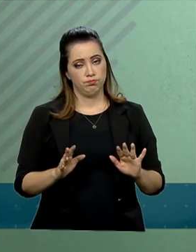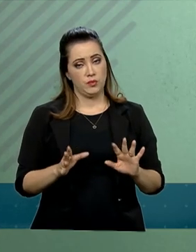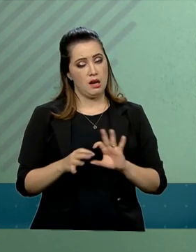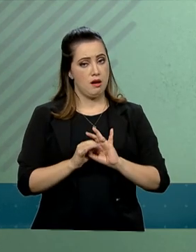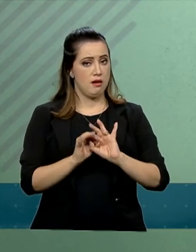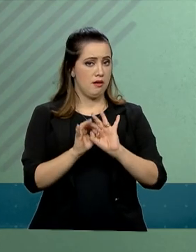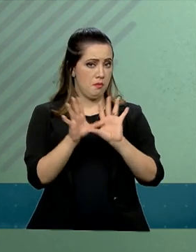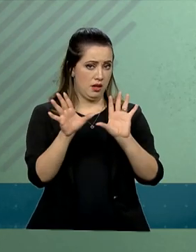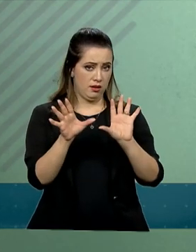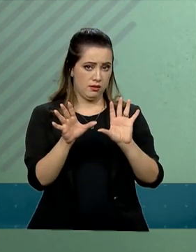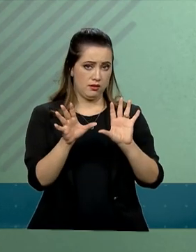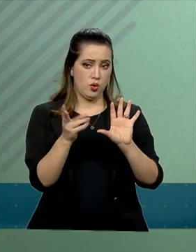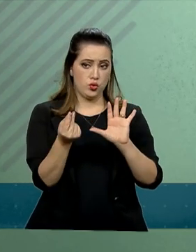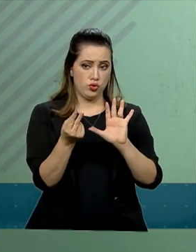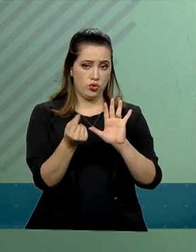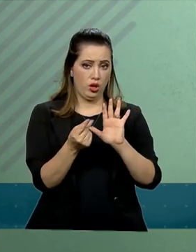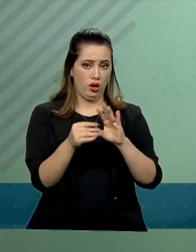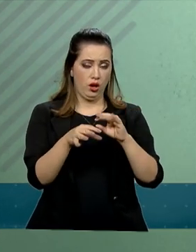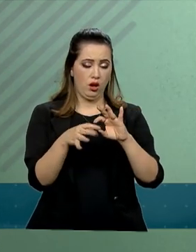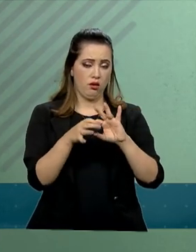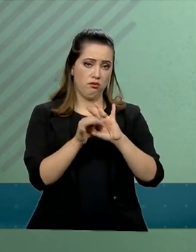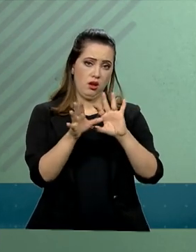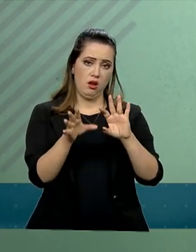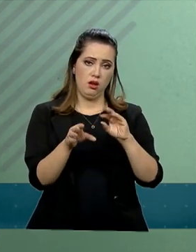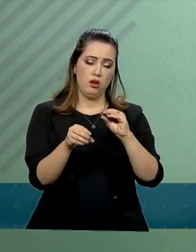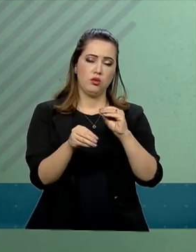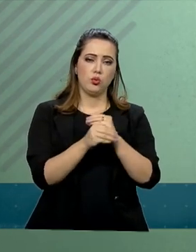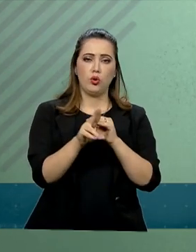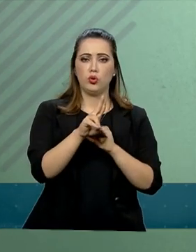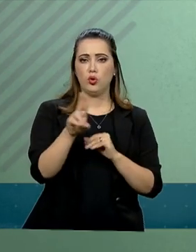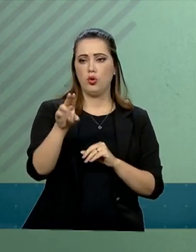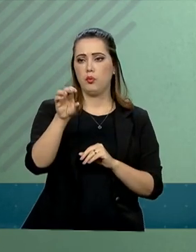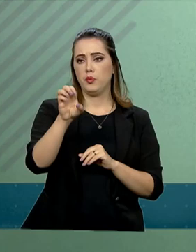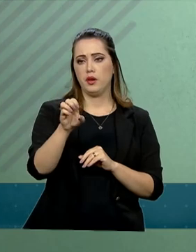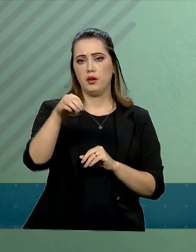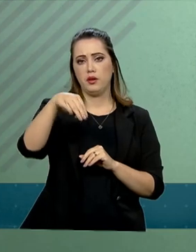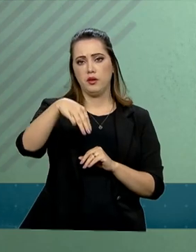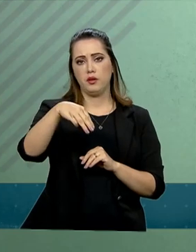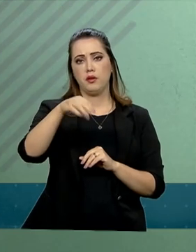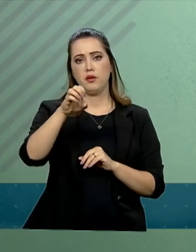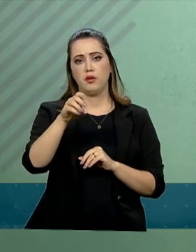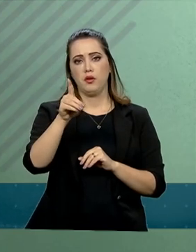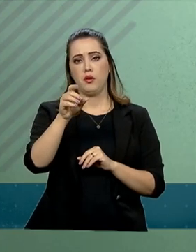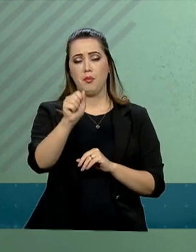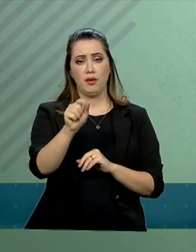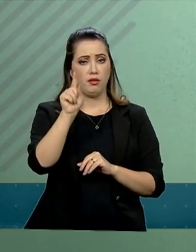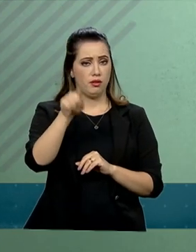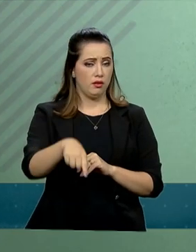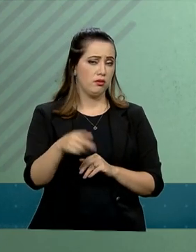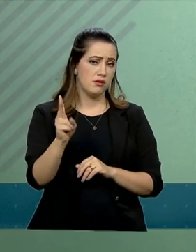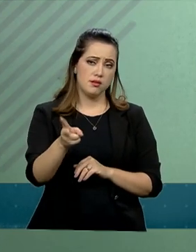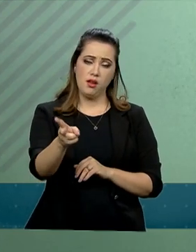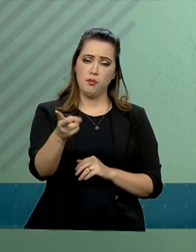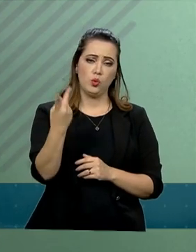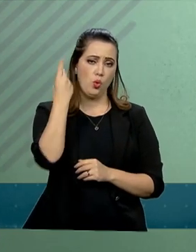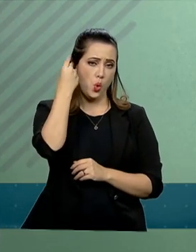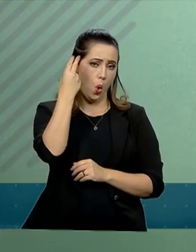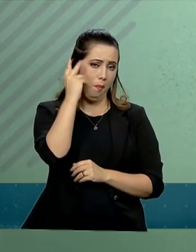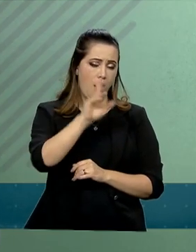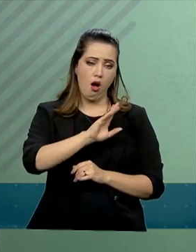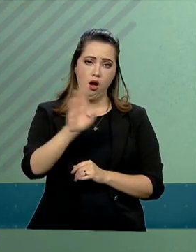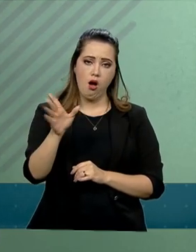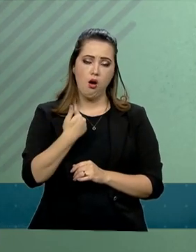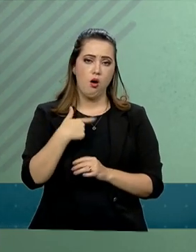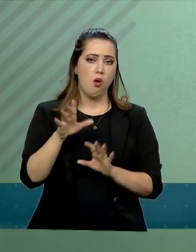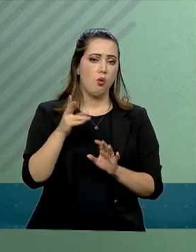emendas é uma prática legítima, transparente, prevista na legislação orçamentária e corriqueira na relação